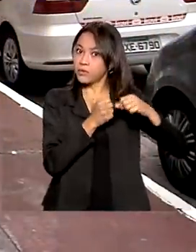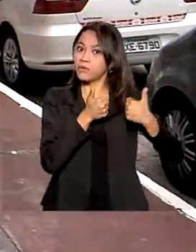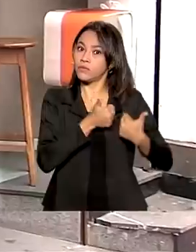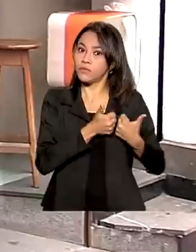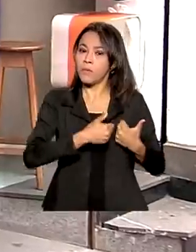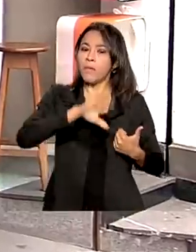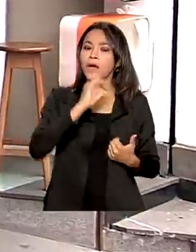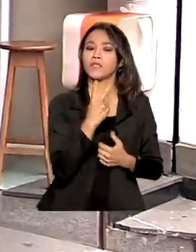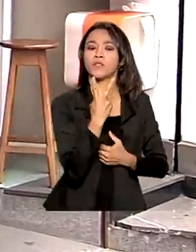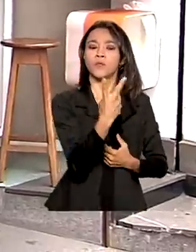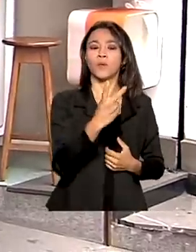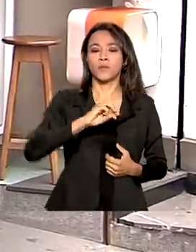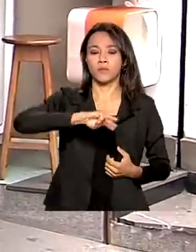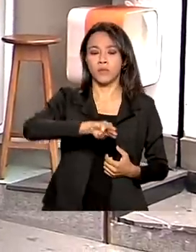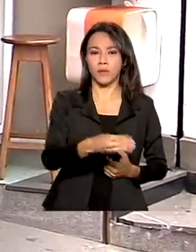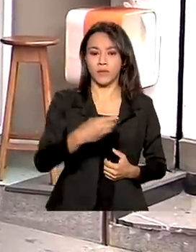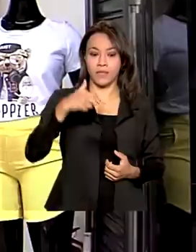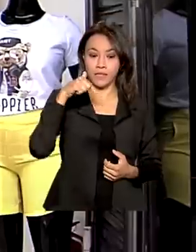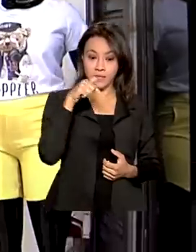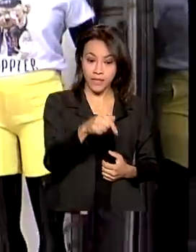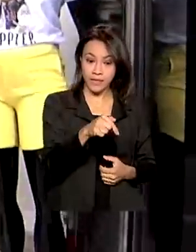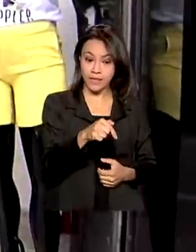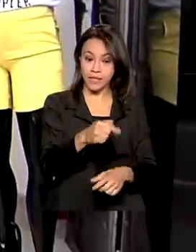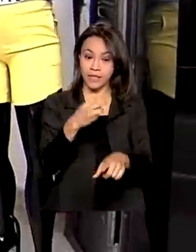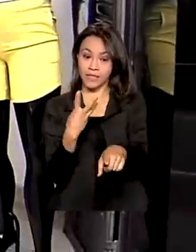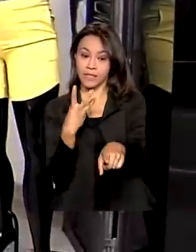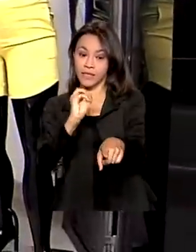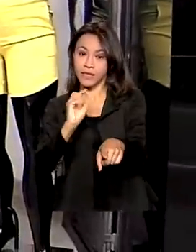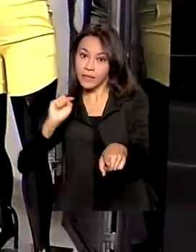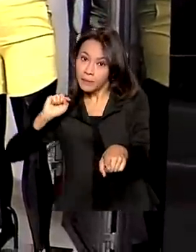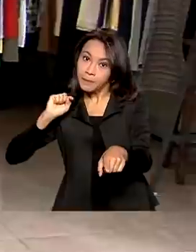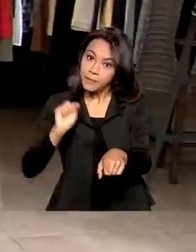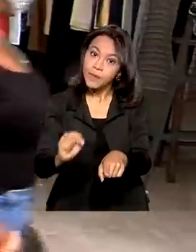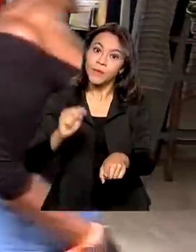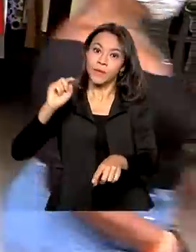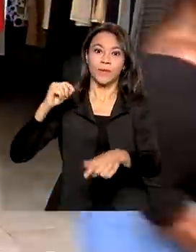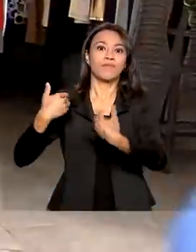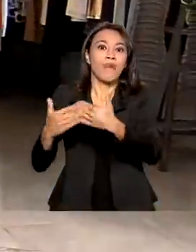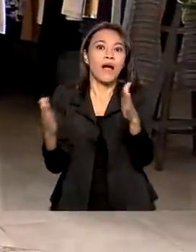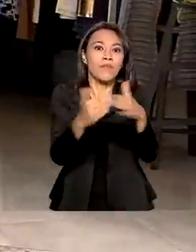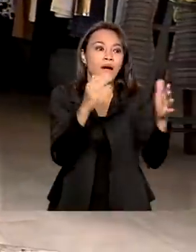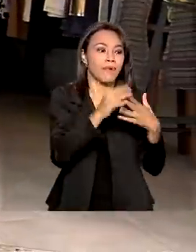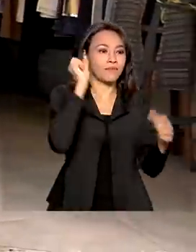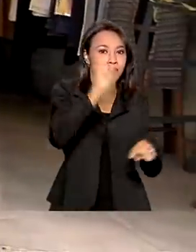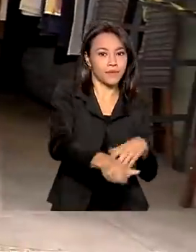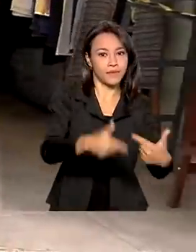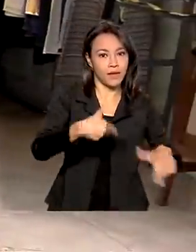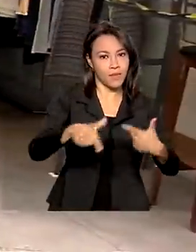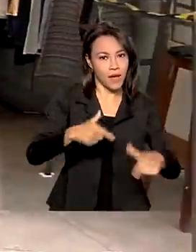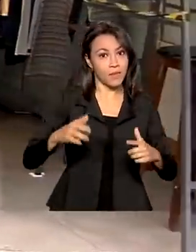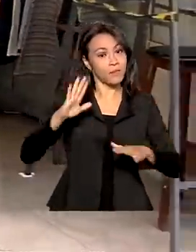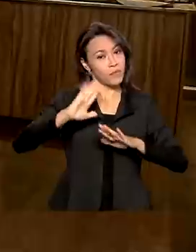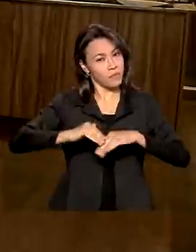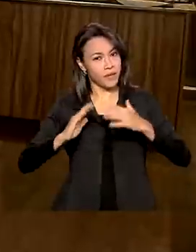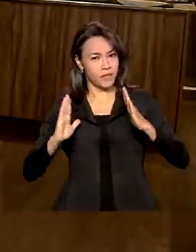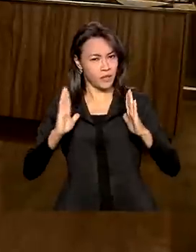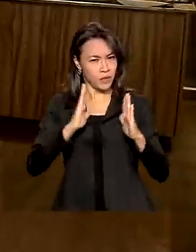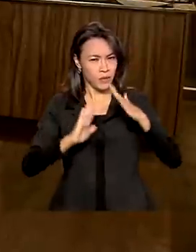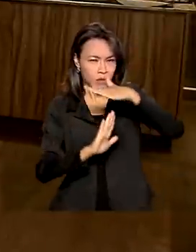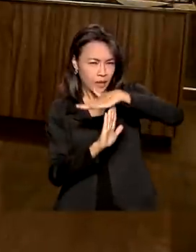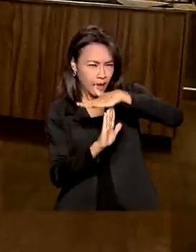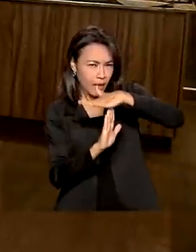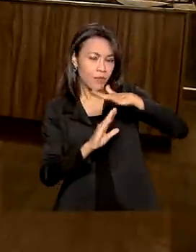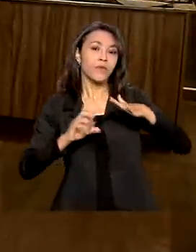2 milhões e 730 mil postos de trabalho. E por causa do emprego temporário, houve o